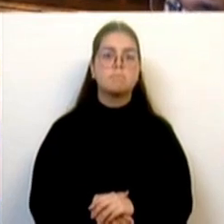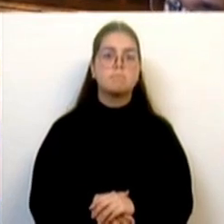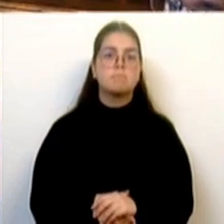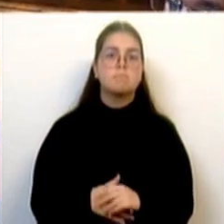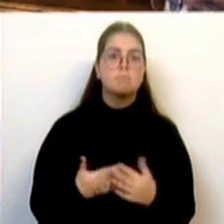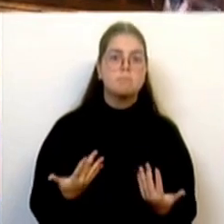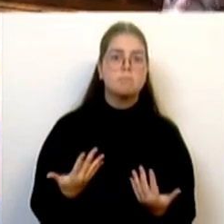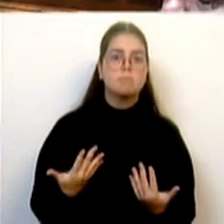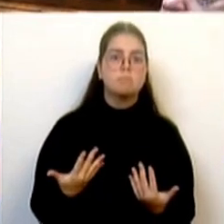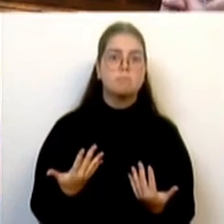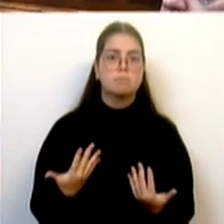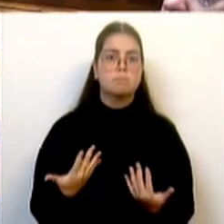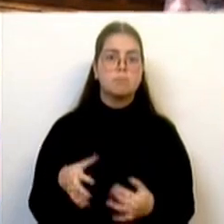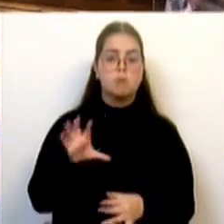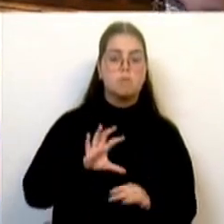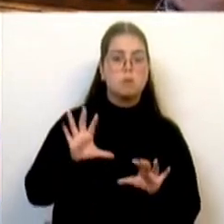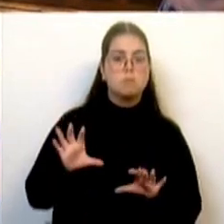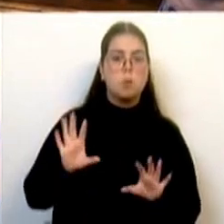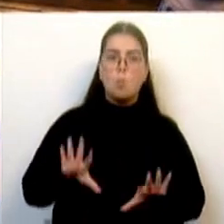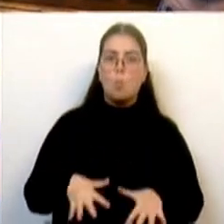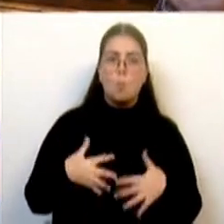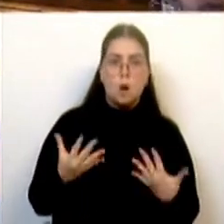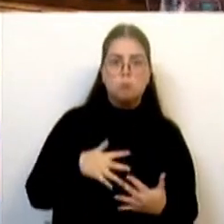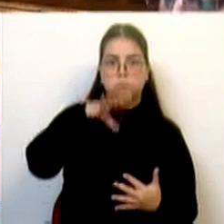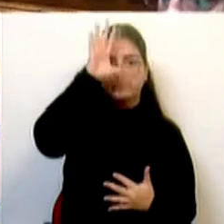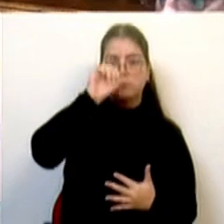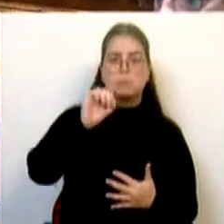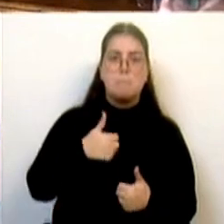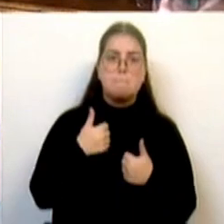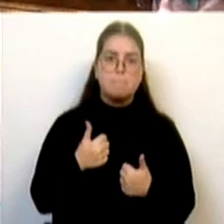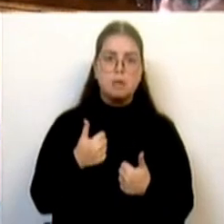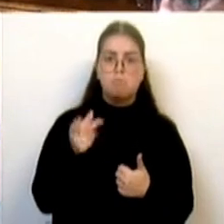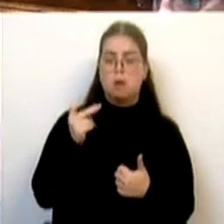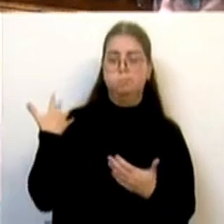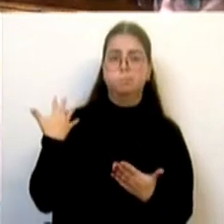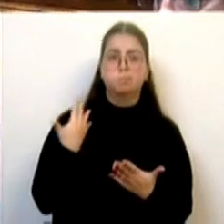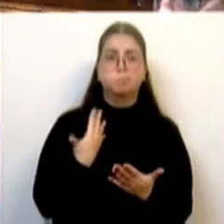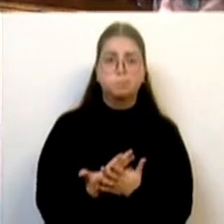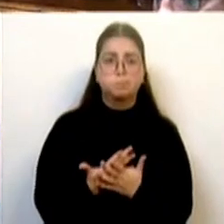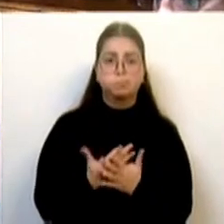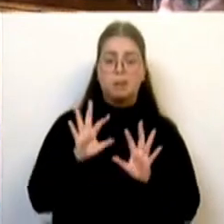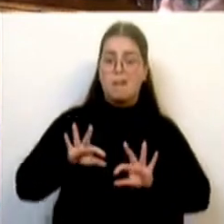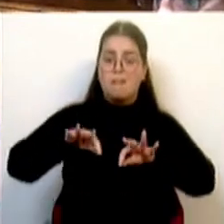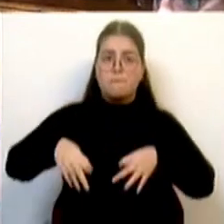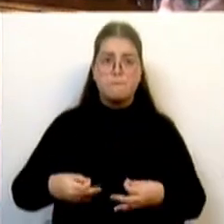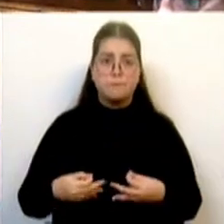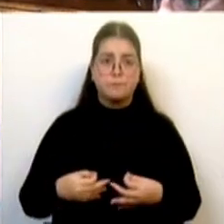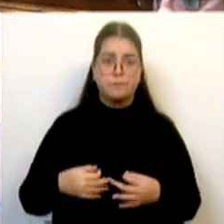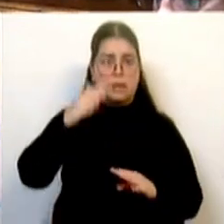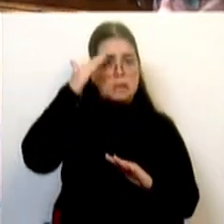Qualquer Estado de bem que tem um regime desta natureza que dura há muitos anos, não termina o regime abruptamente,